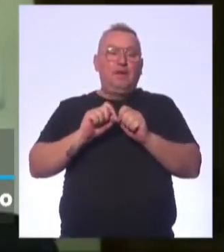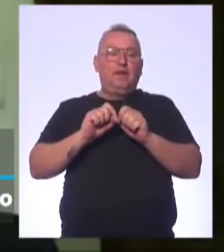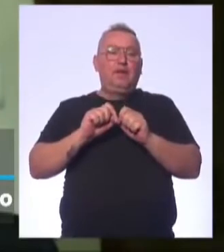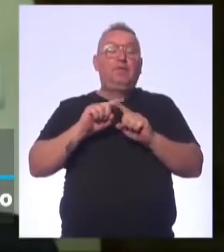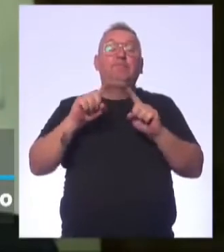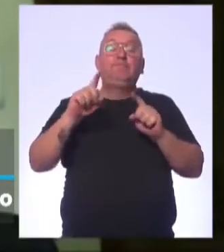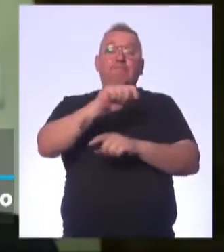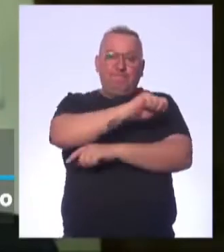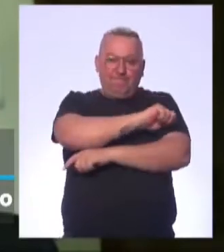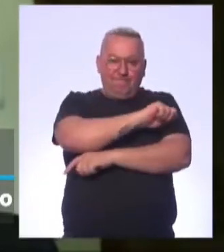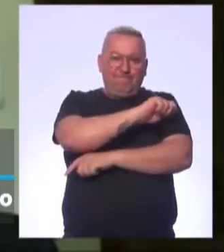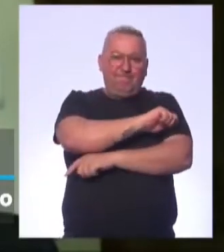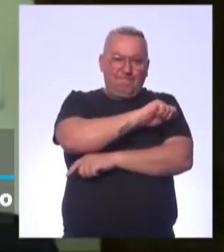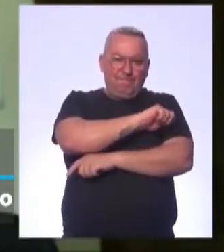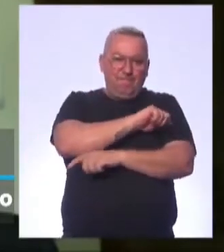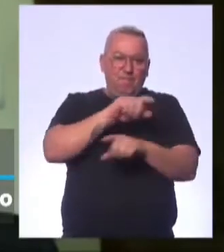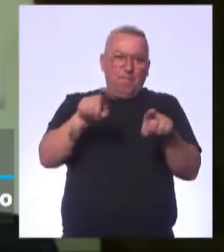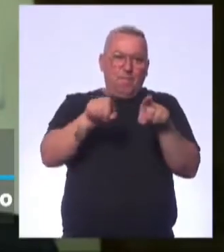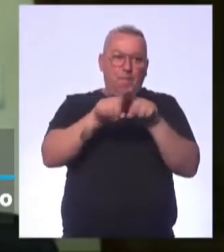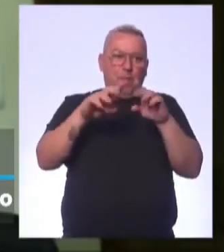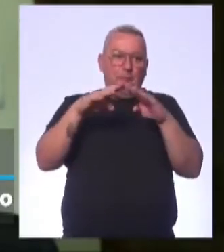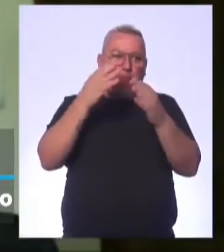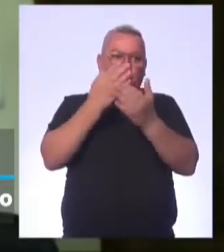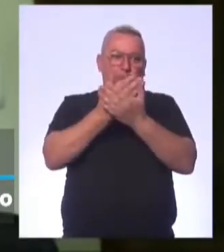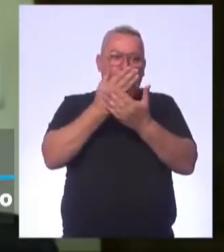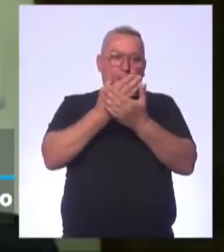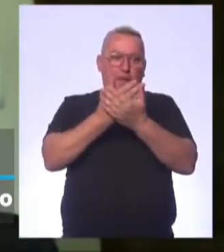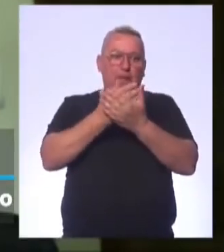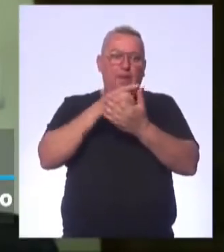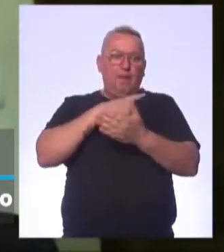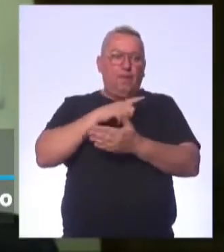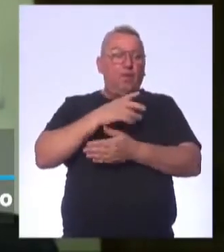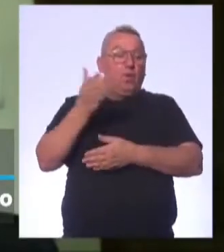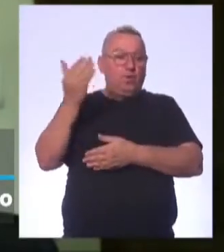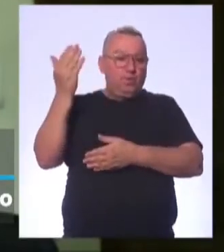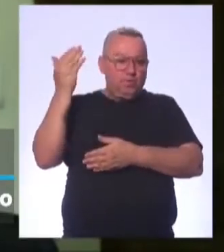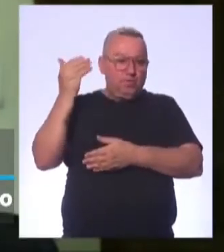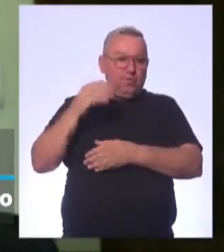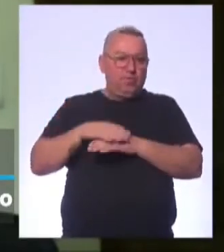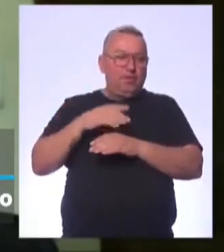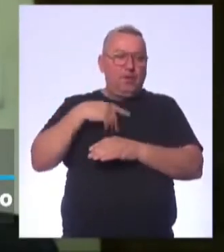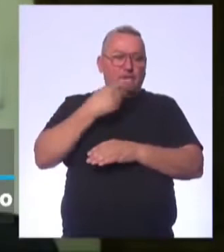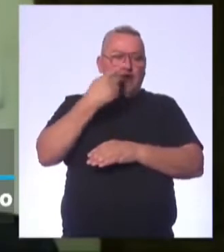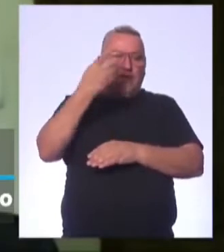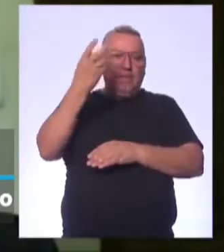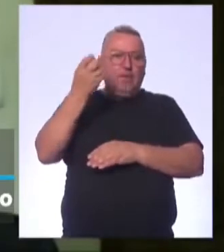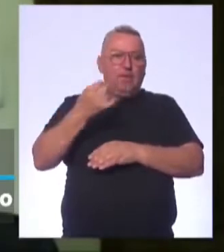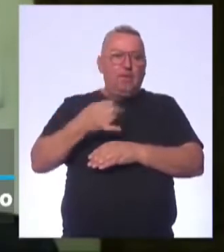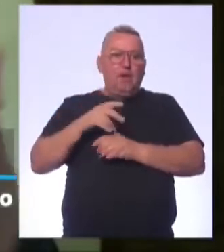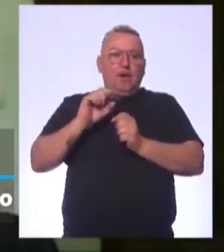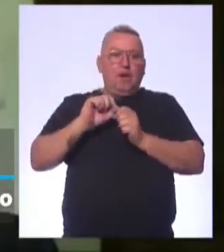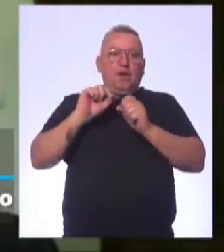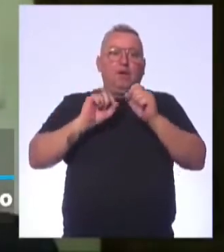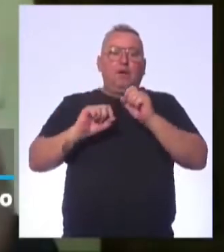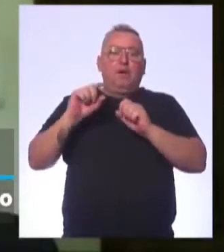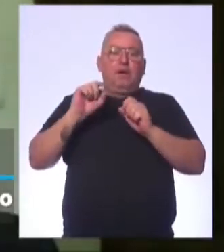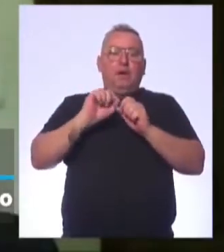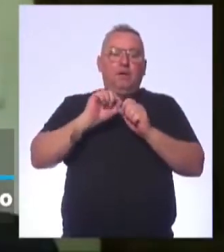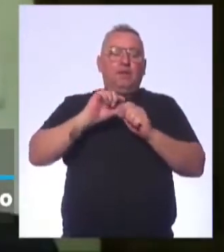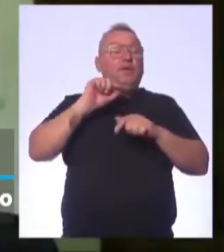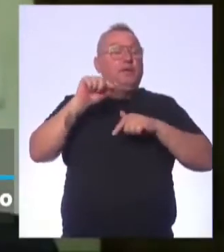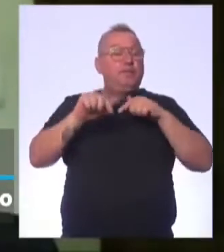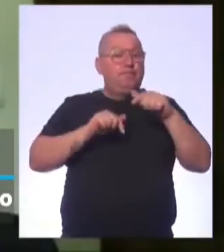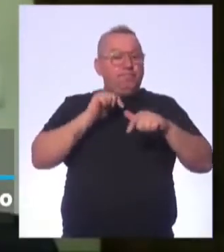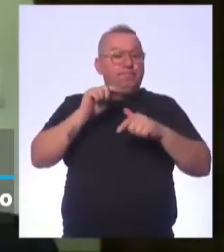alunos. Inclusive nessa escola, né, que eu já estou há um tempo. Então, eu vou falando para ele. Olha, pessoal, eu fiz esse